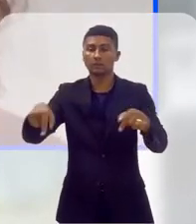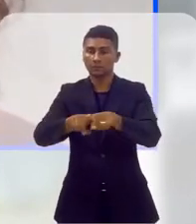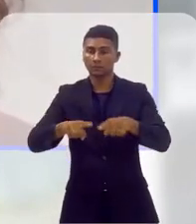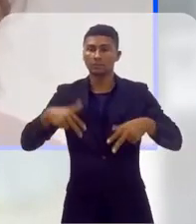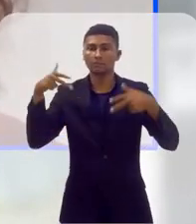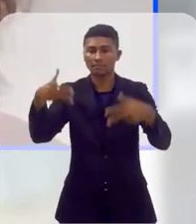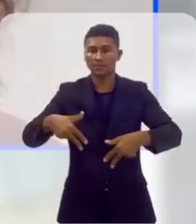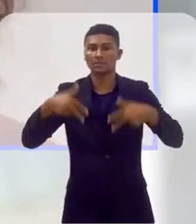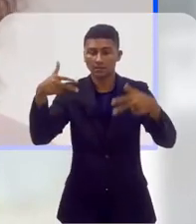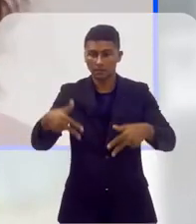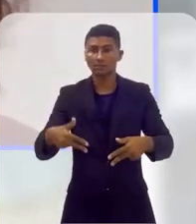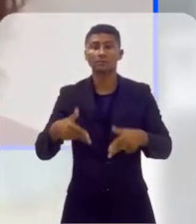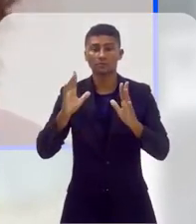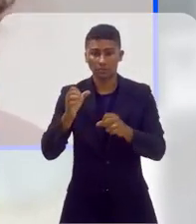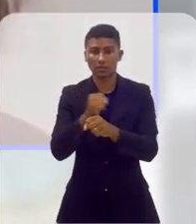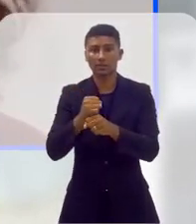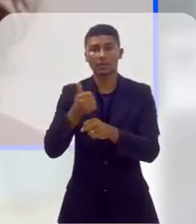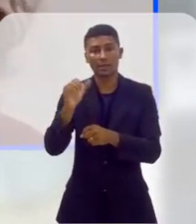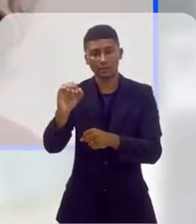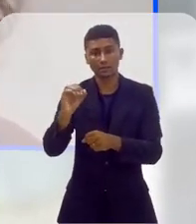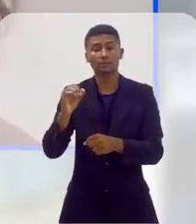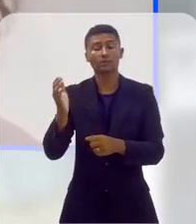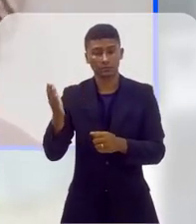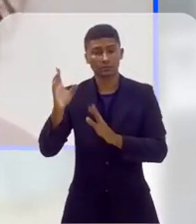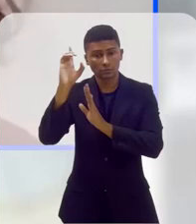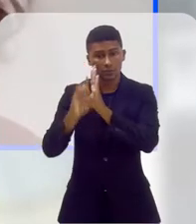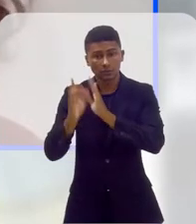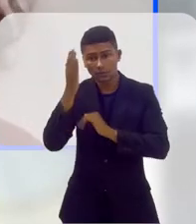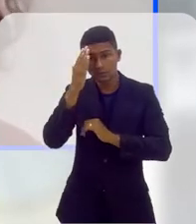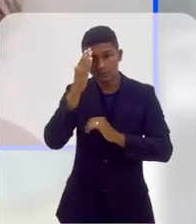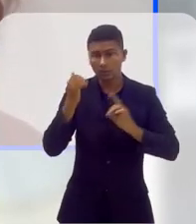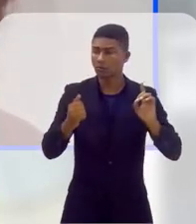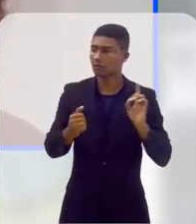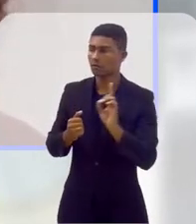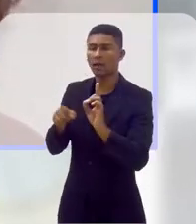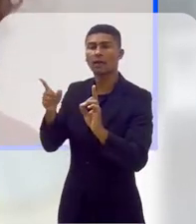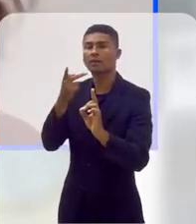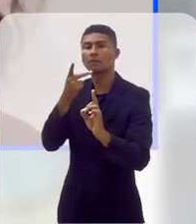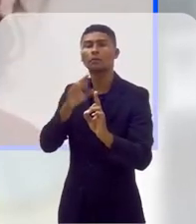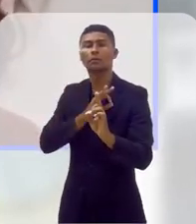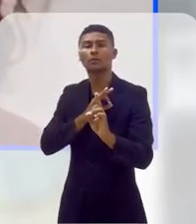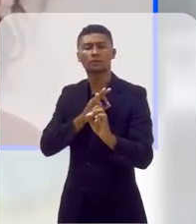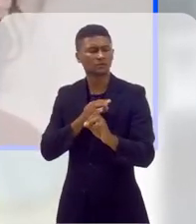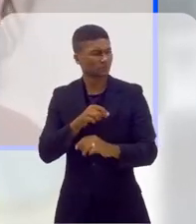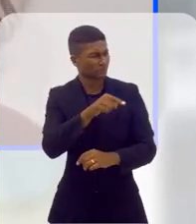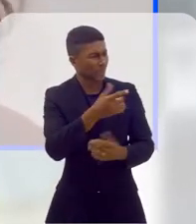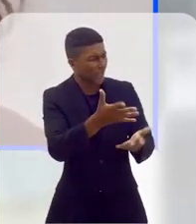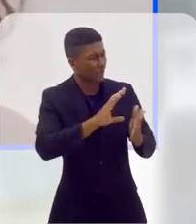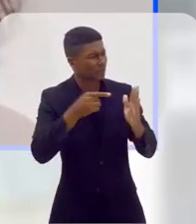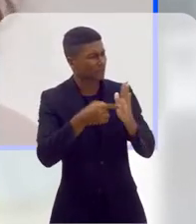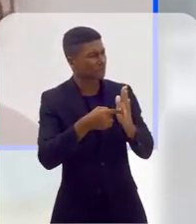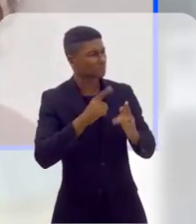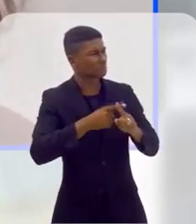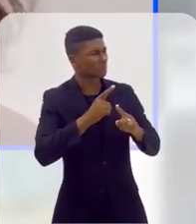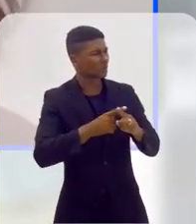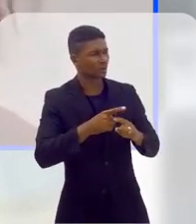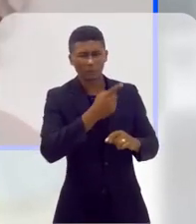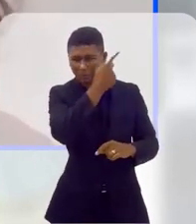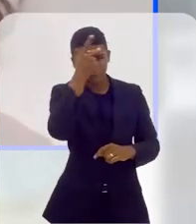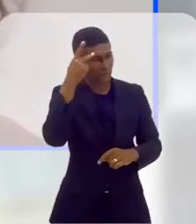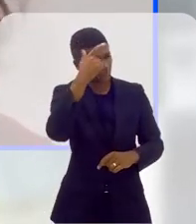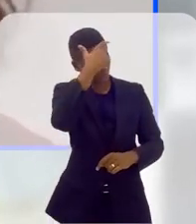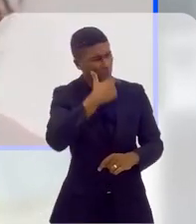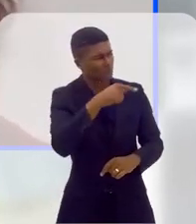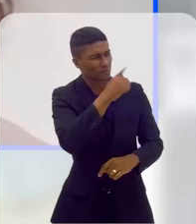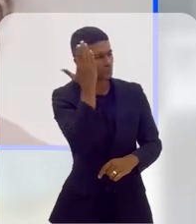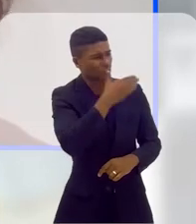LGBTQI a mais na cidade há 10 anos e sabia dos meus direitos, porque a resposta foi, pra que você quer registrar? Se você não viu nem direito quem é, não